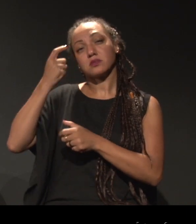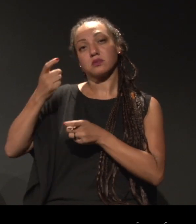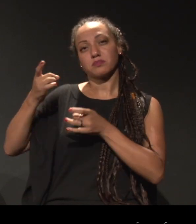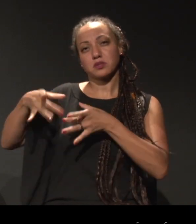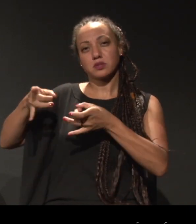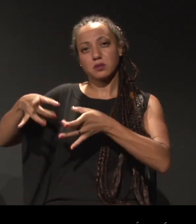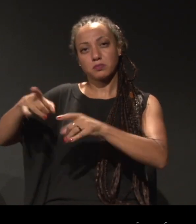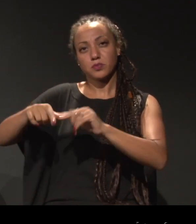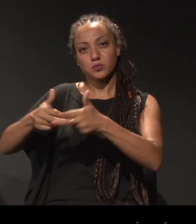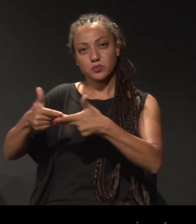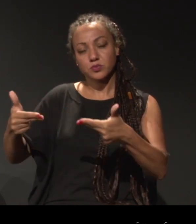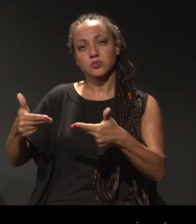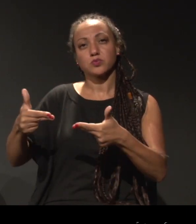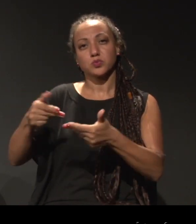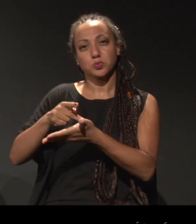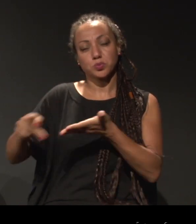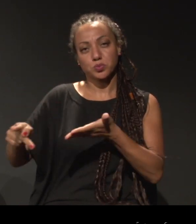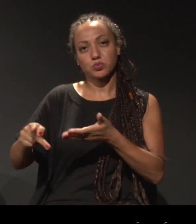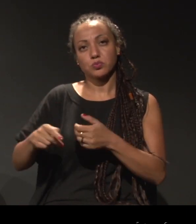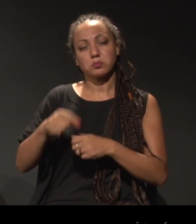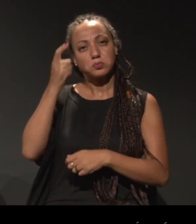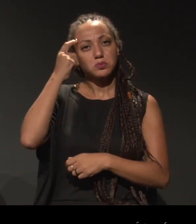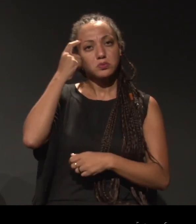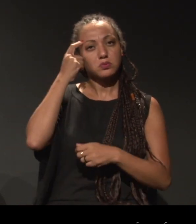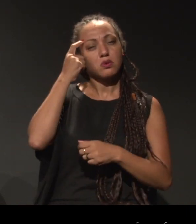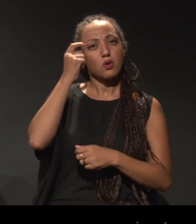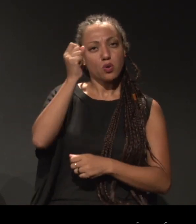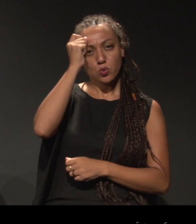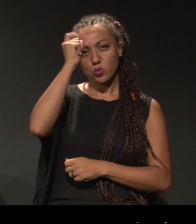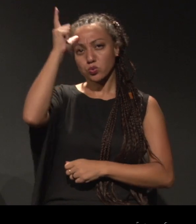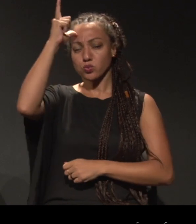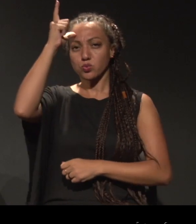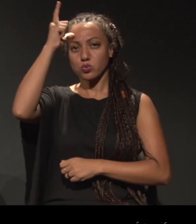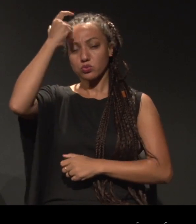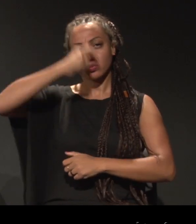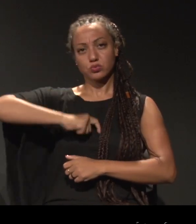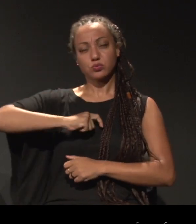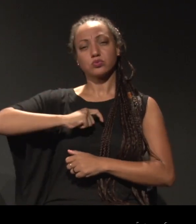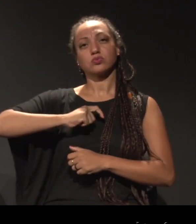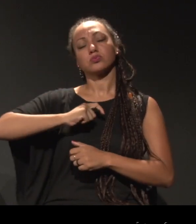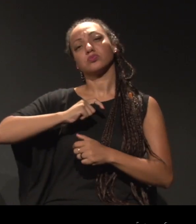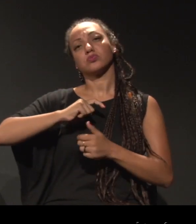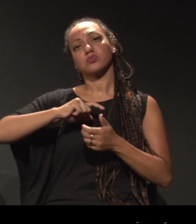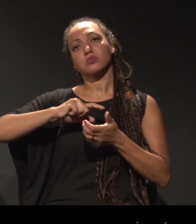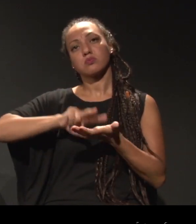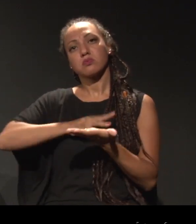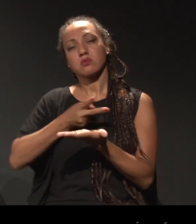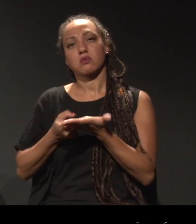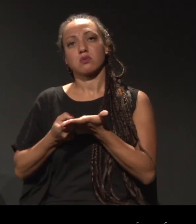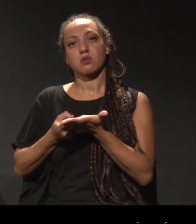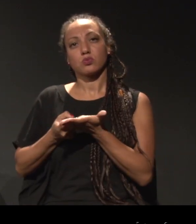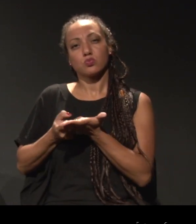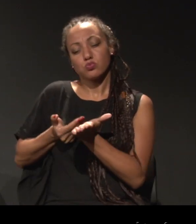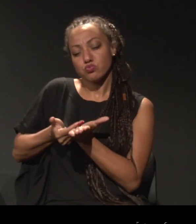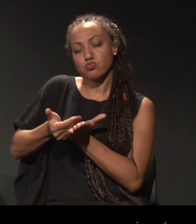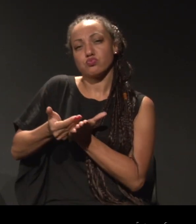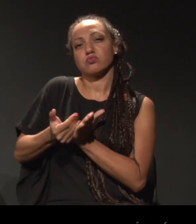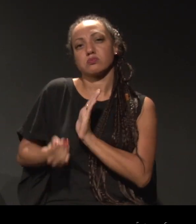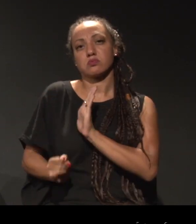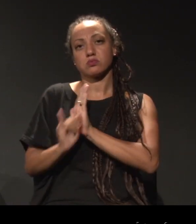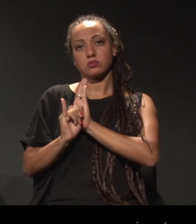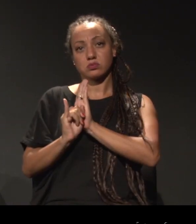um repertório museológico, do qual a cultura e seus sujeitos pinçam os elementos que traduziriam sua origem ou identidade.